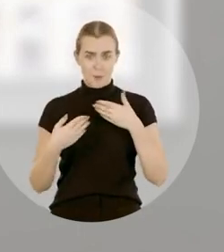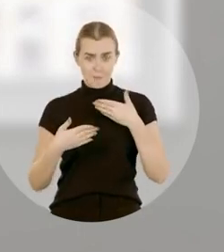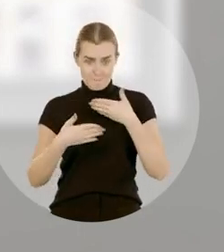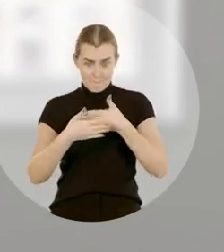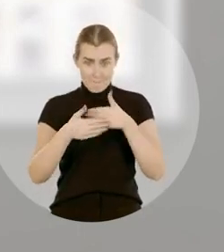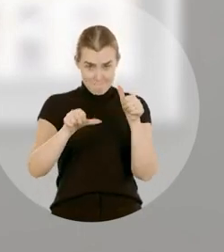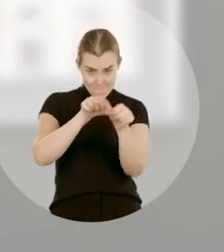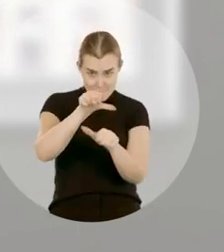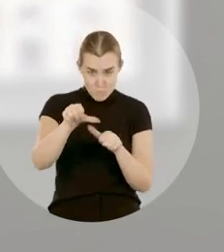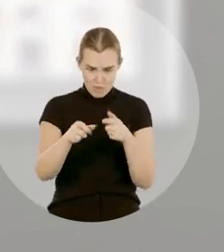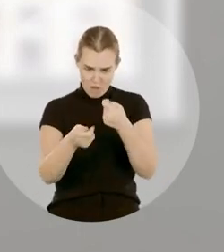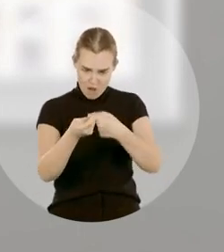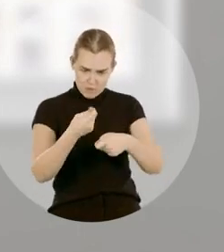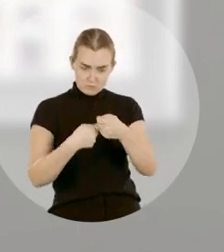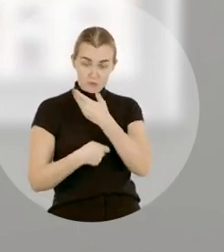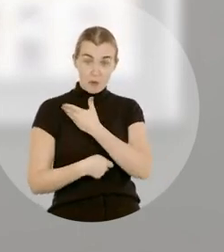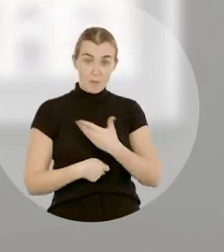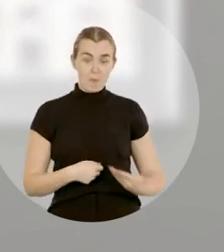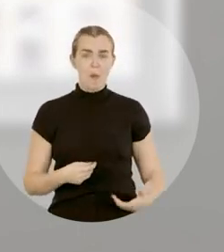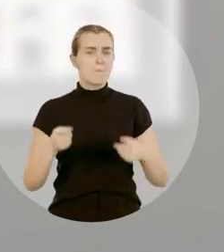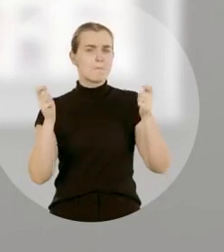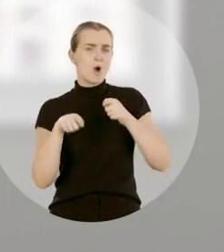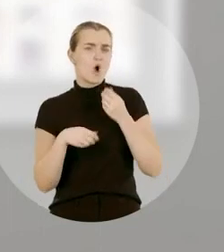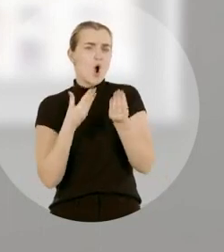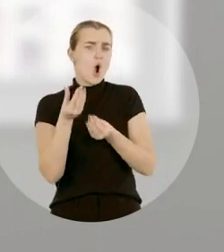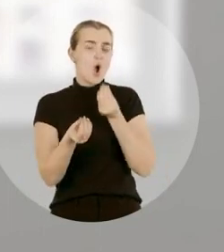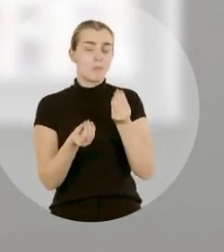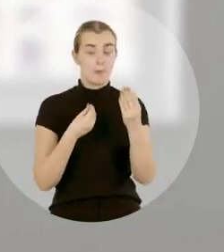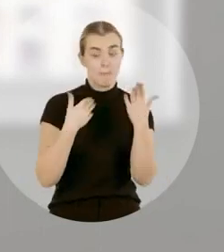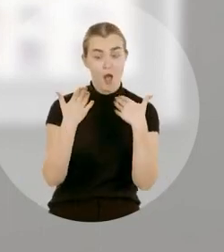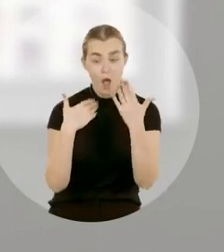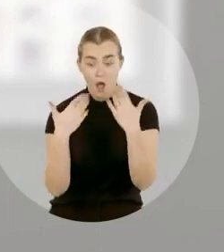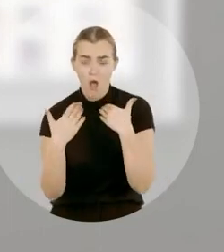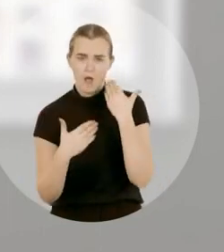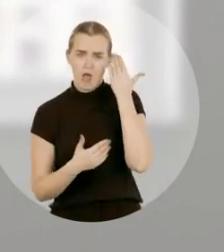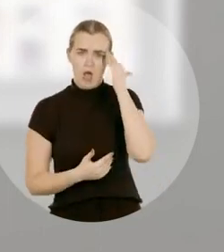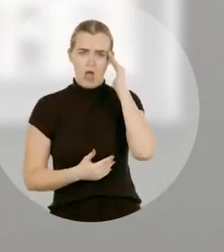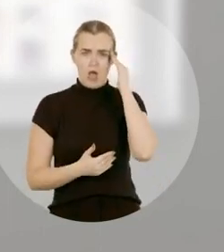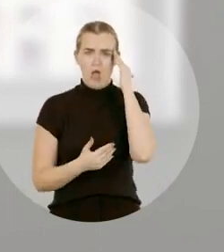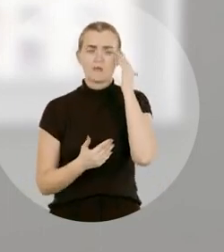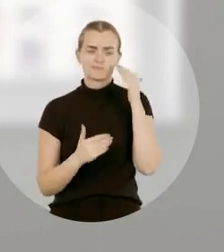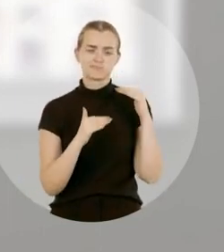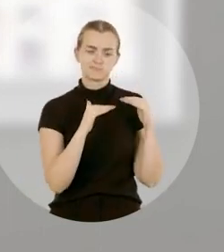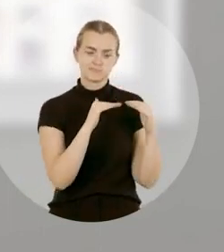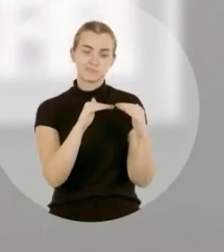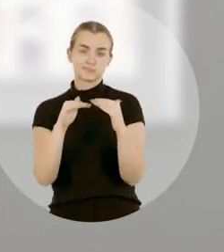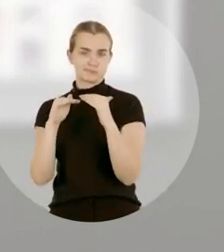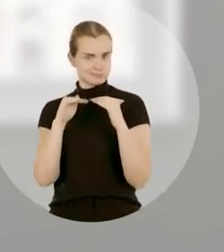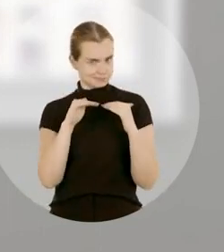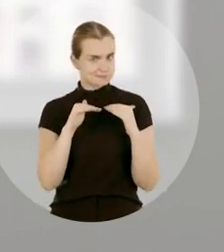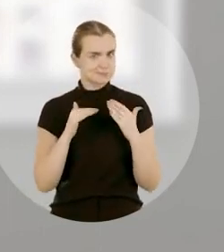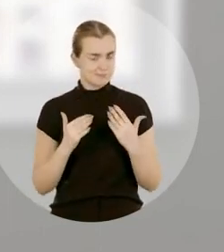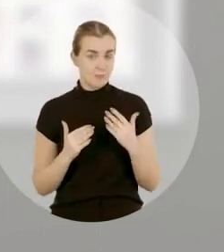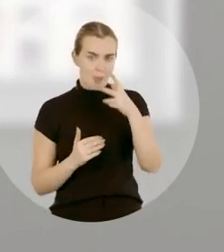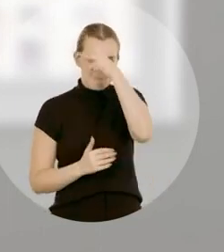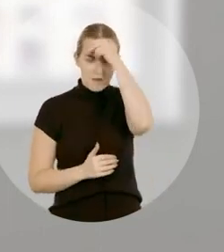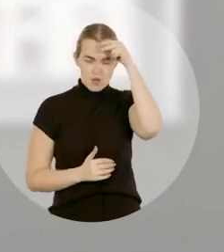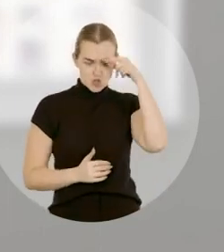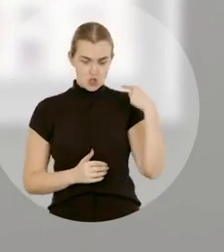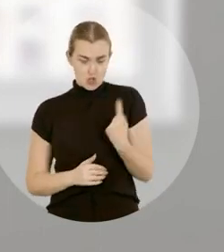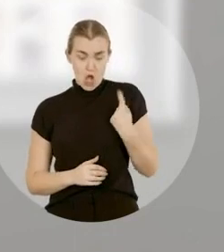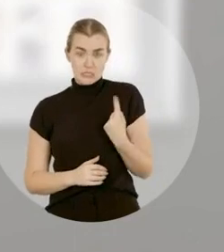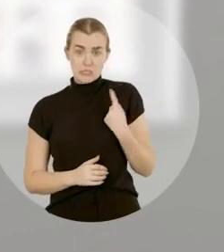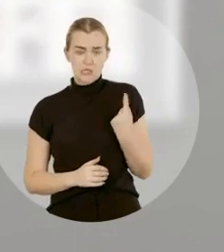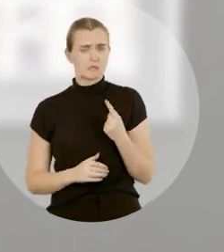mudança na administração pública só é possível por meio do diálogo, do entendimento e do consenso. O prefeito não